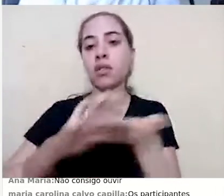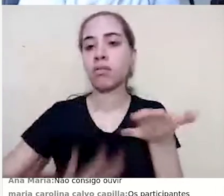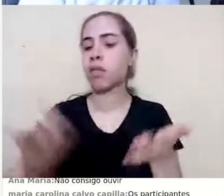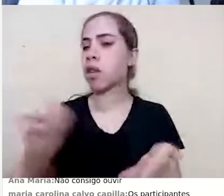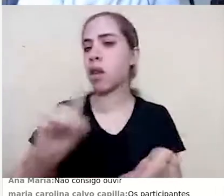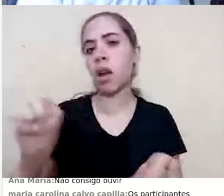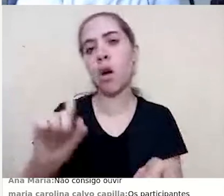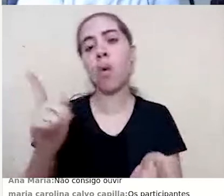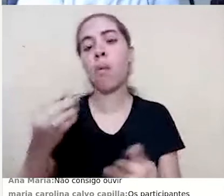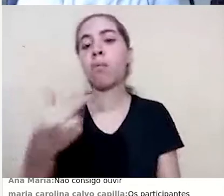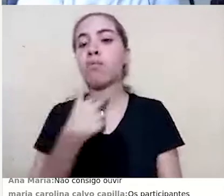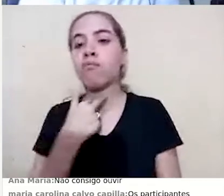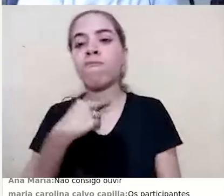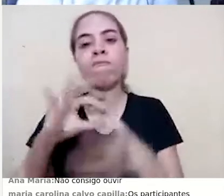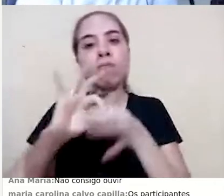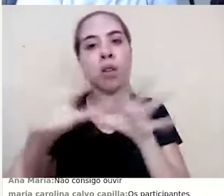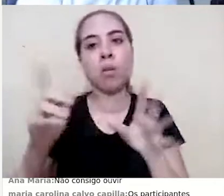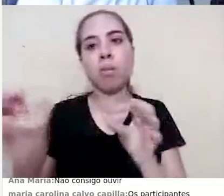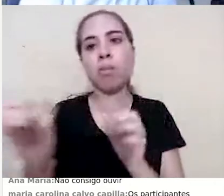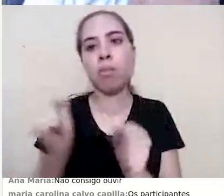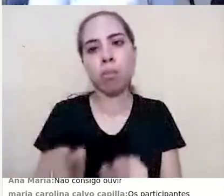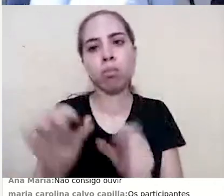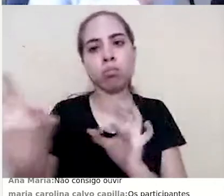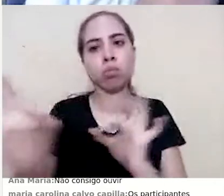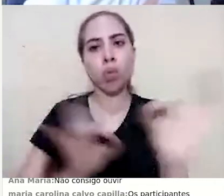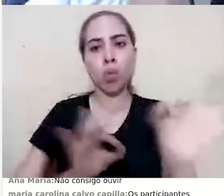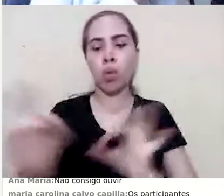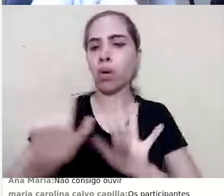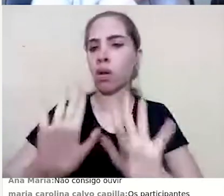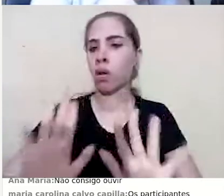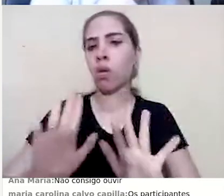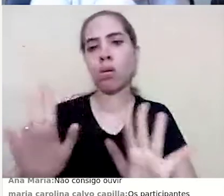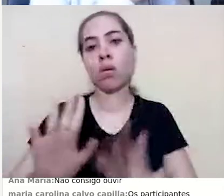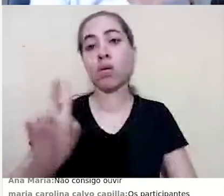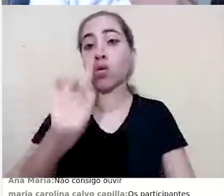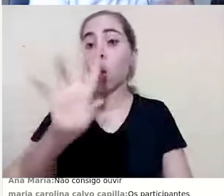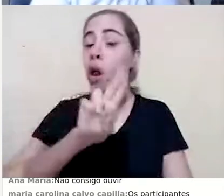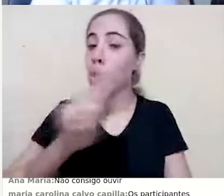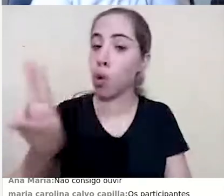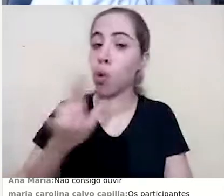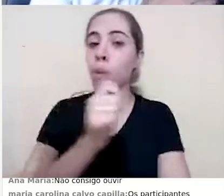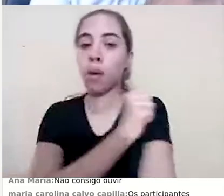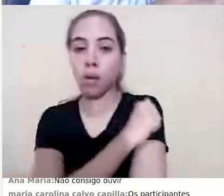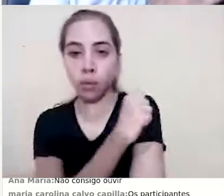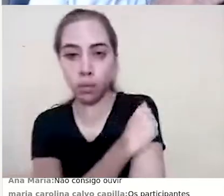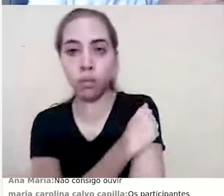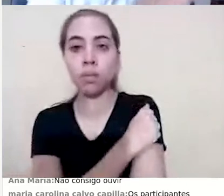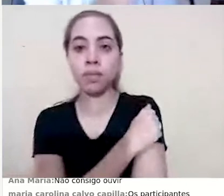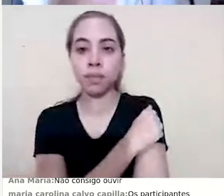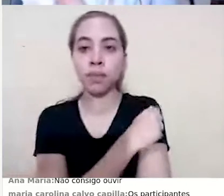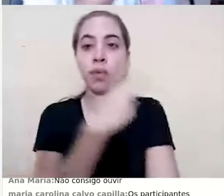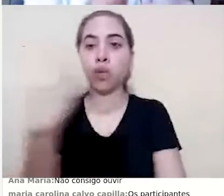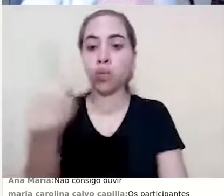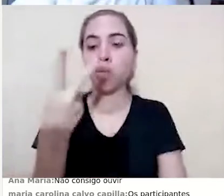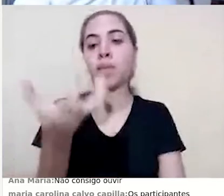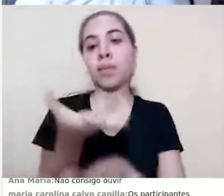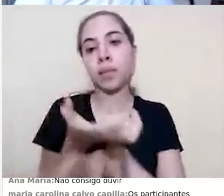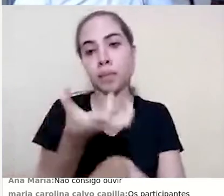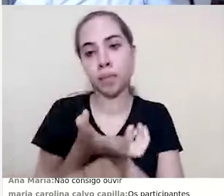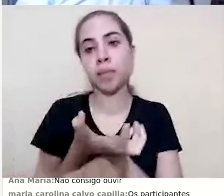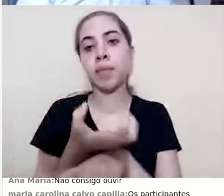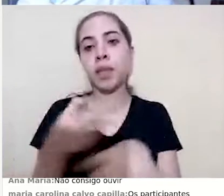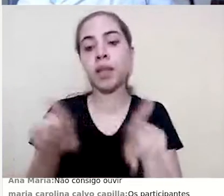nenhum tipo de organização. Ele traz a organização, que é o nome do aluno, segunda matrícula, e todas as